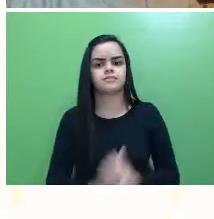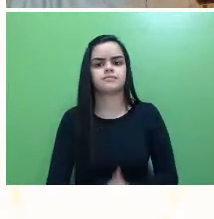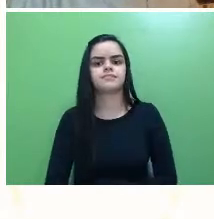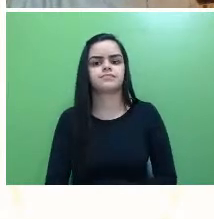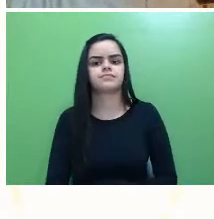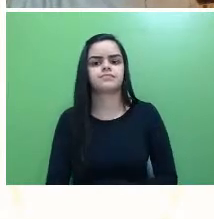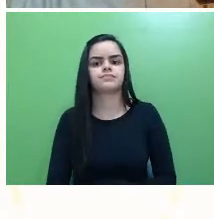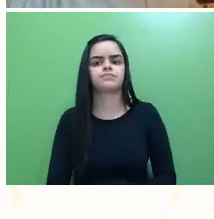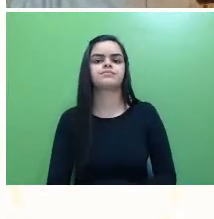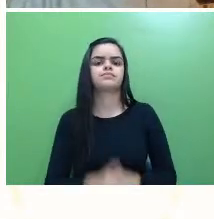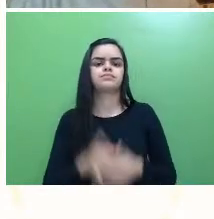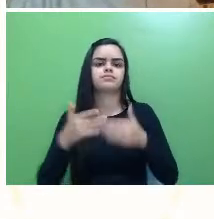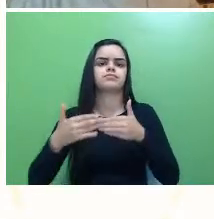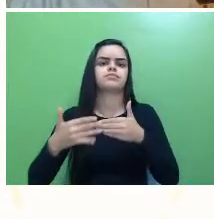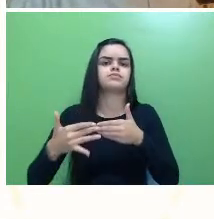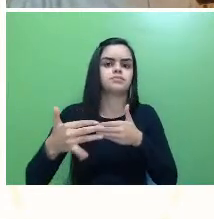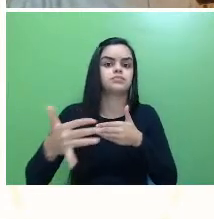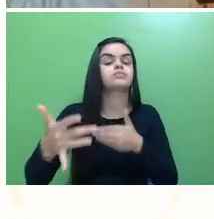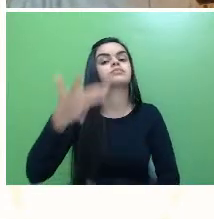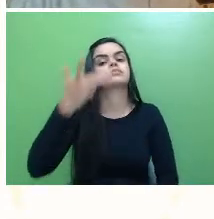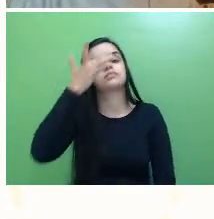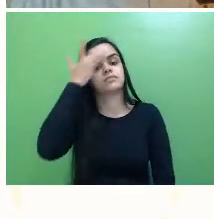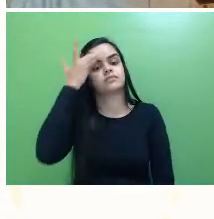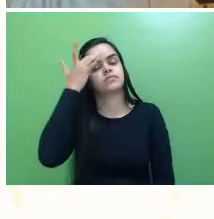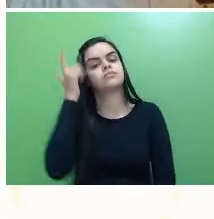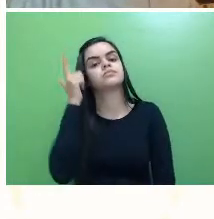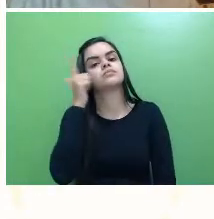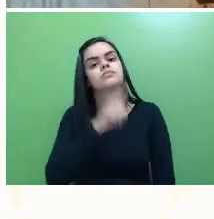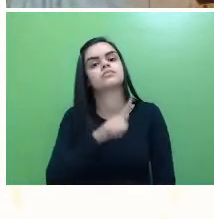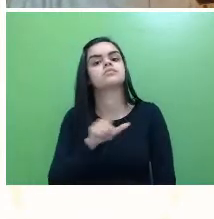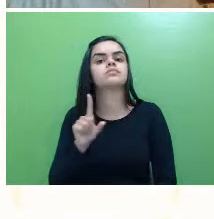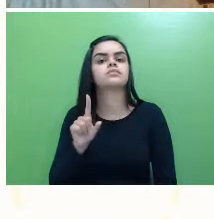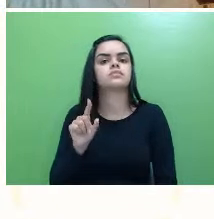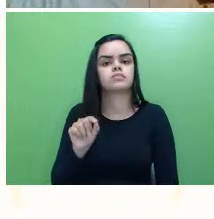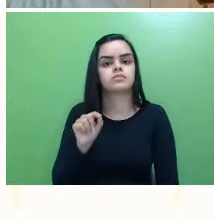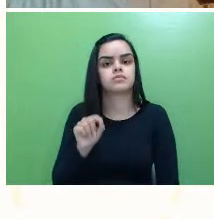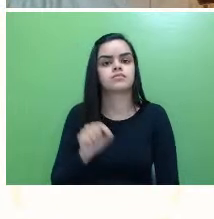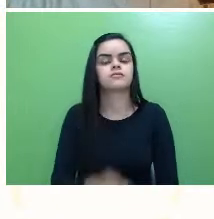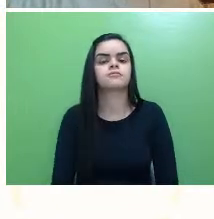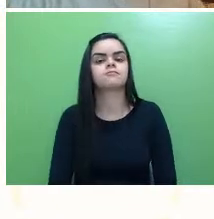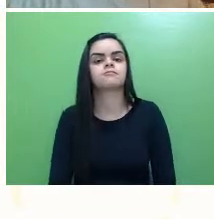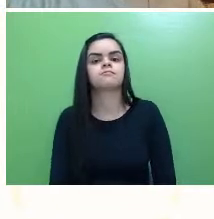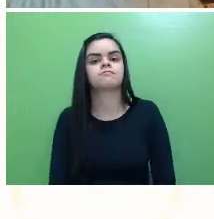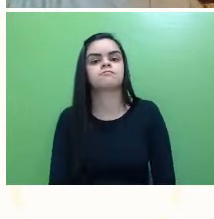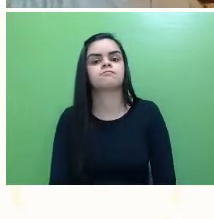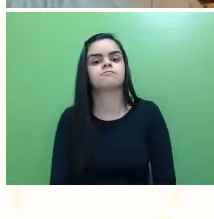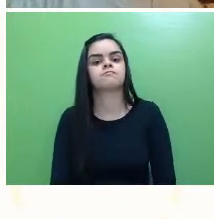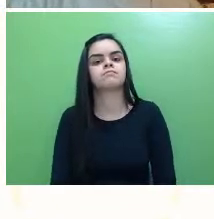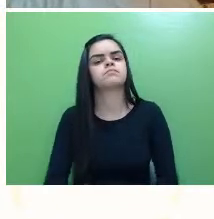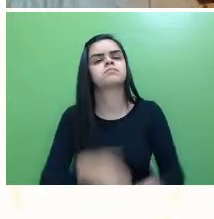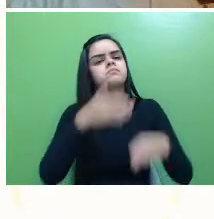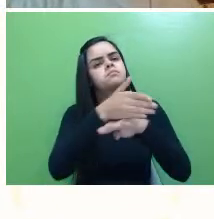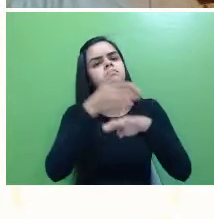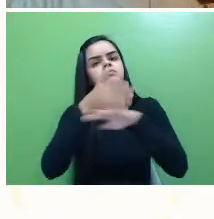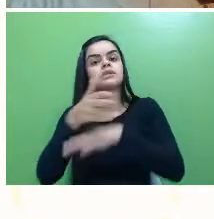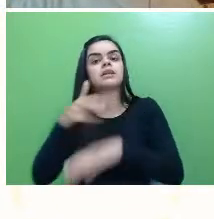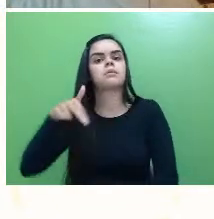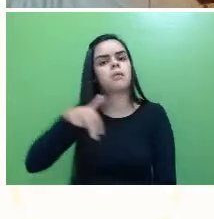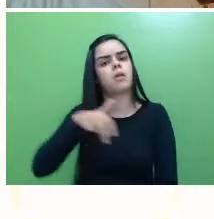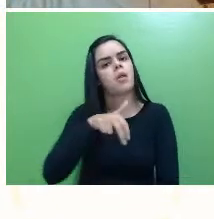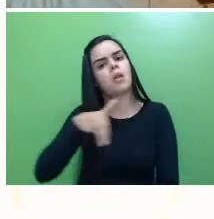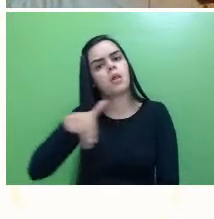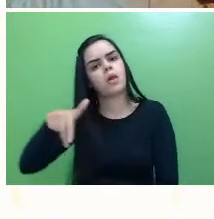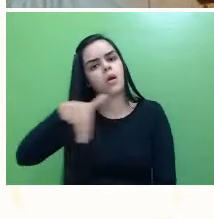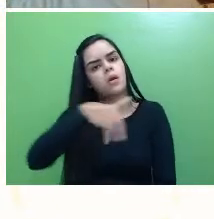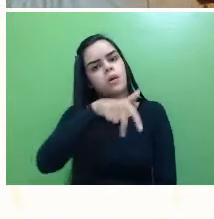ao longo da programação, as pessoas pudessem circular, fazer esse trajeto a pé, e